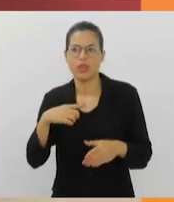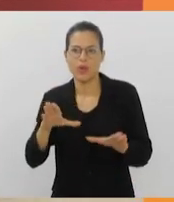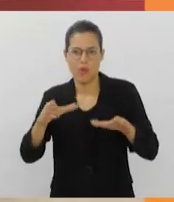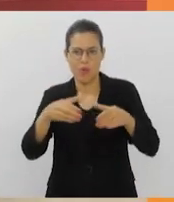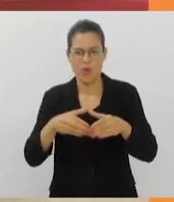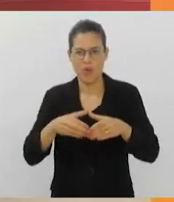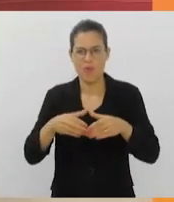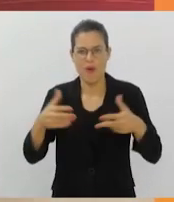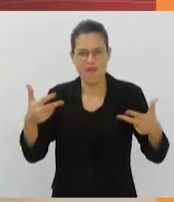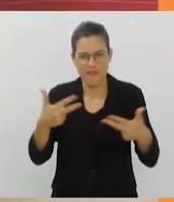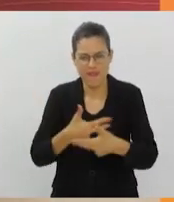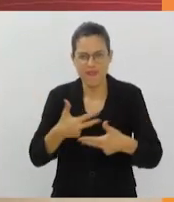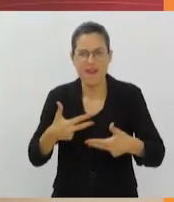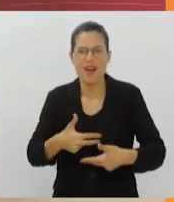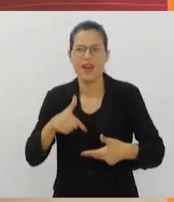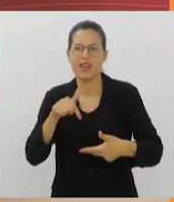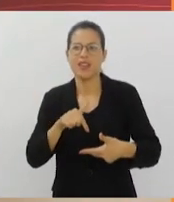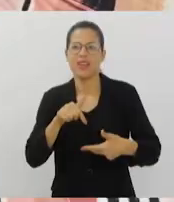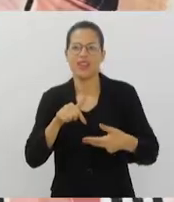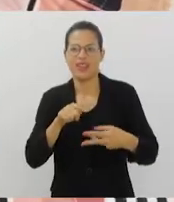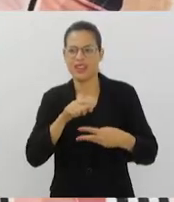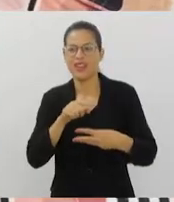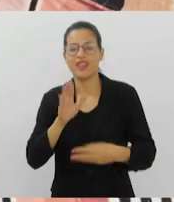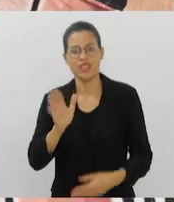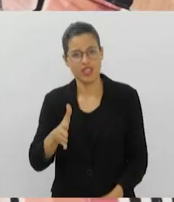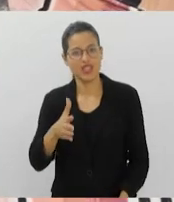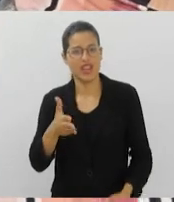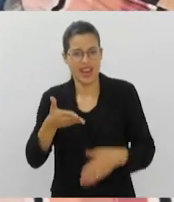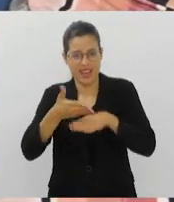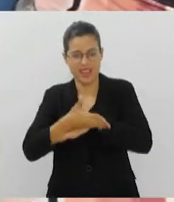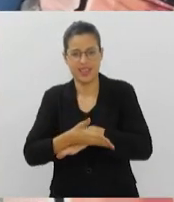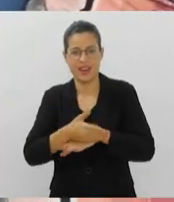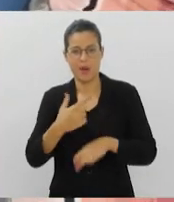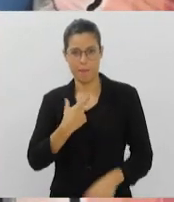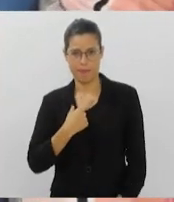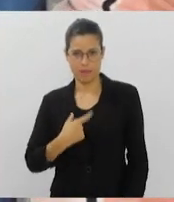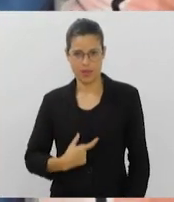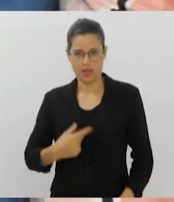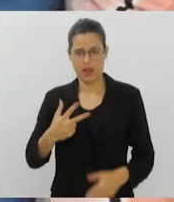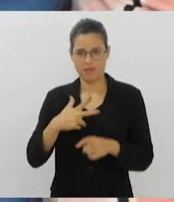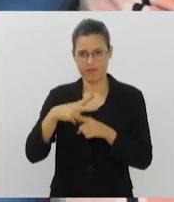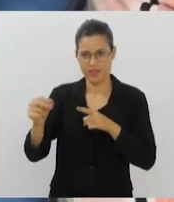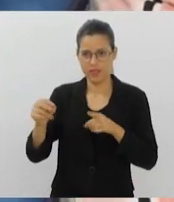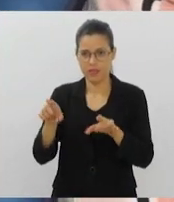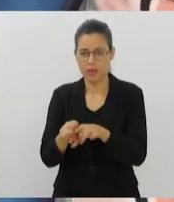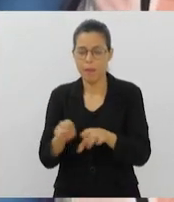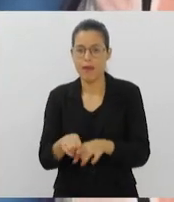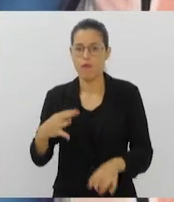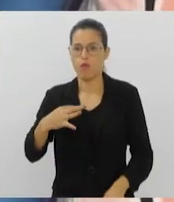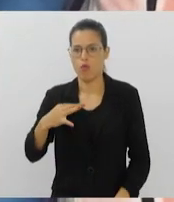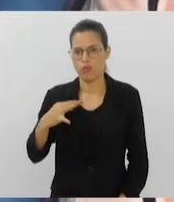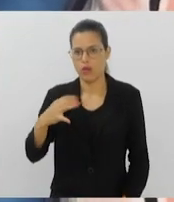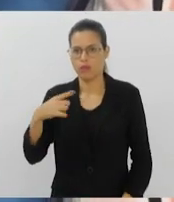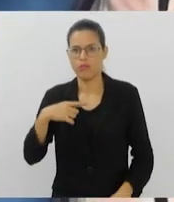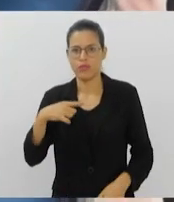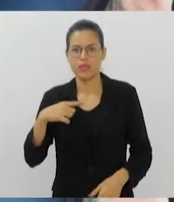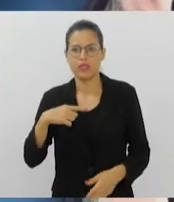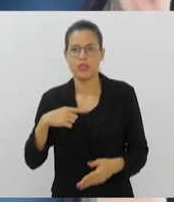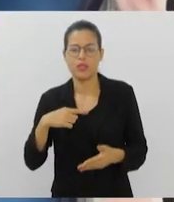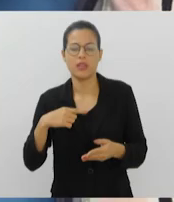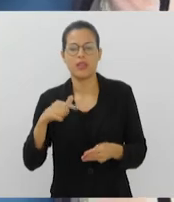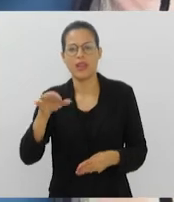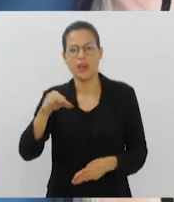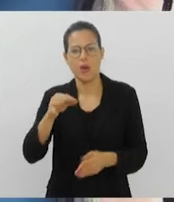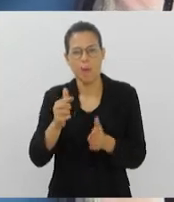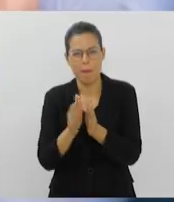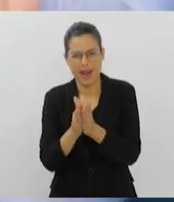Fronteiras e Crias do Funk já se engajaram. Além das medalhas para os vencedores, cada voluntário receberá uma carteirinha de doador estilizada com o